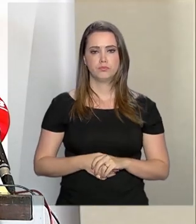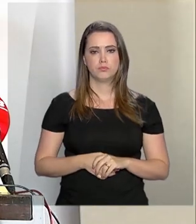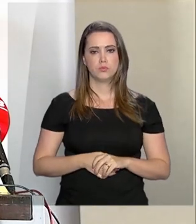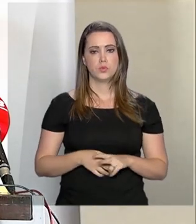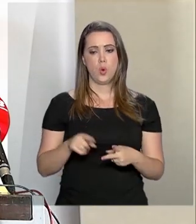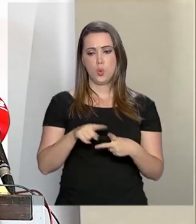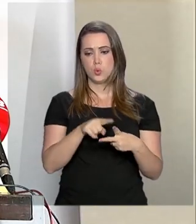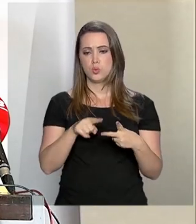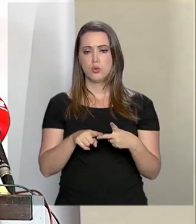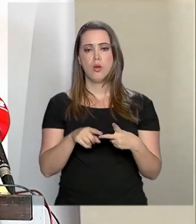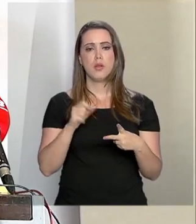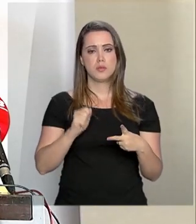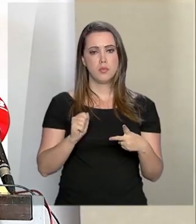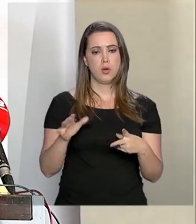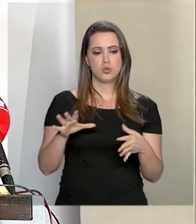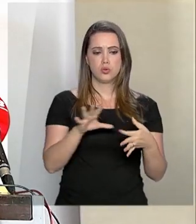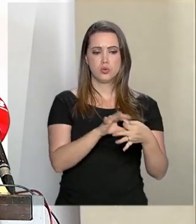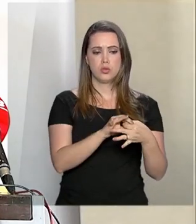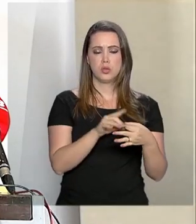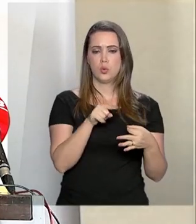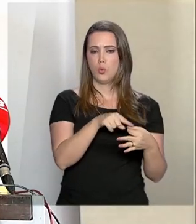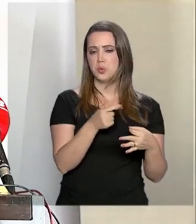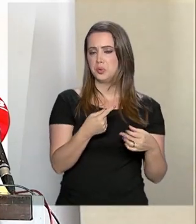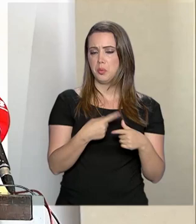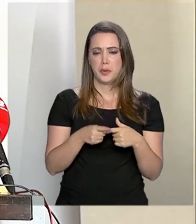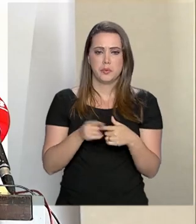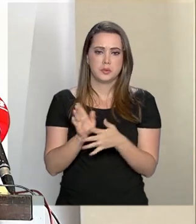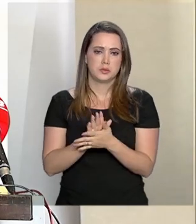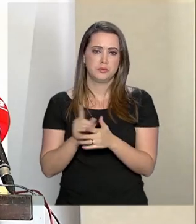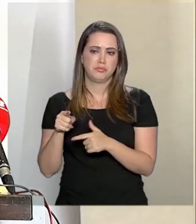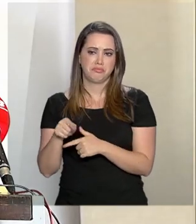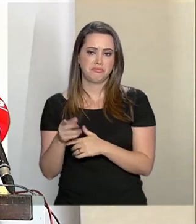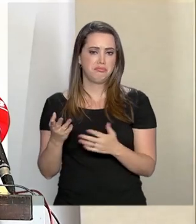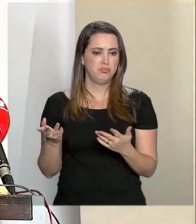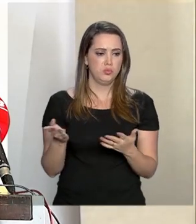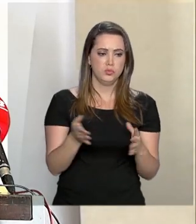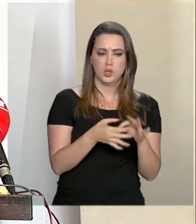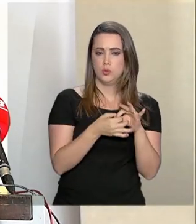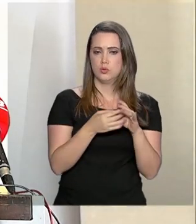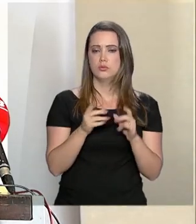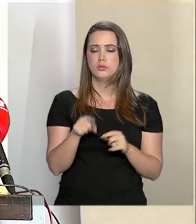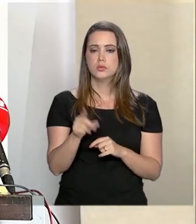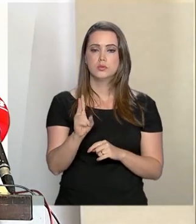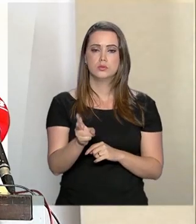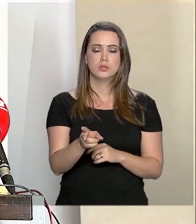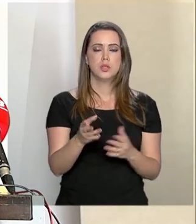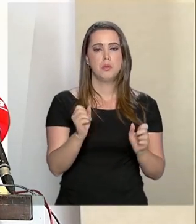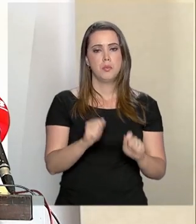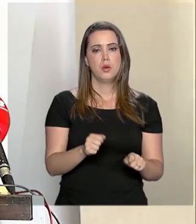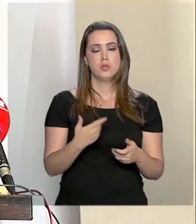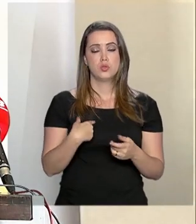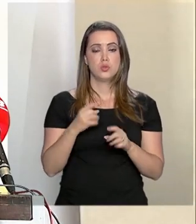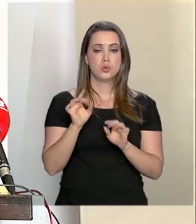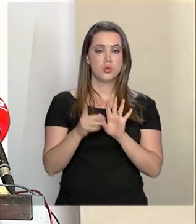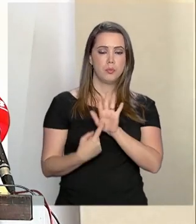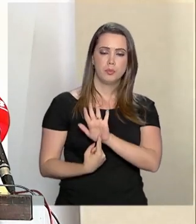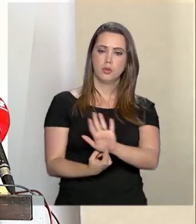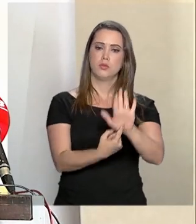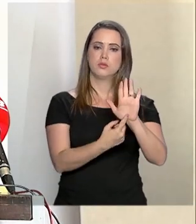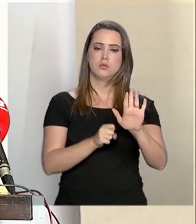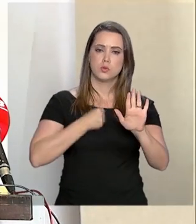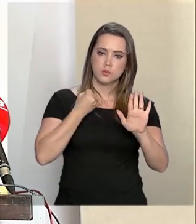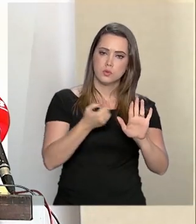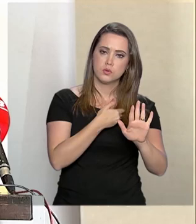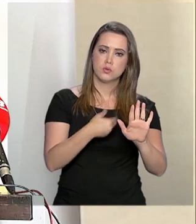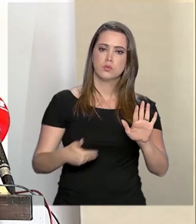questões podem ser tratadas em paralelo, mas ver uma não prejudica a outra. Pelo contrário, apenas demonstra o empenho do